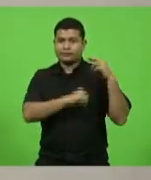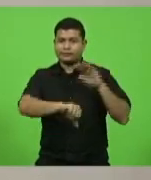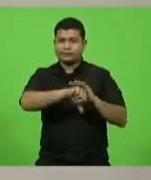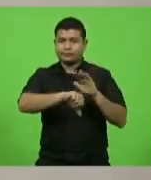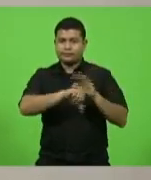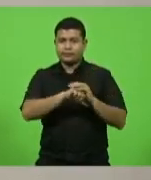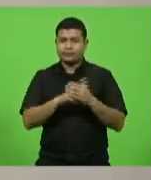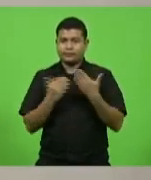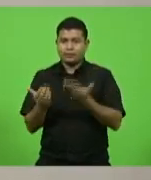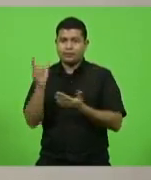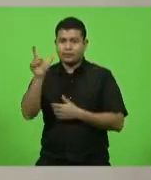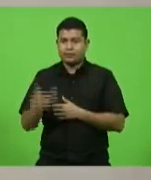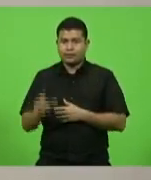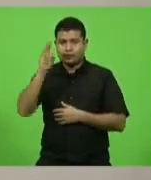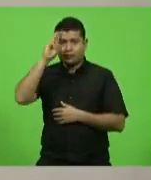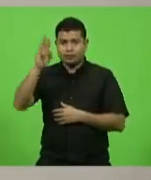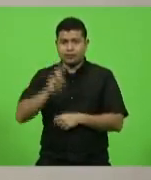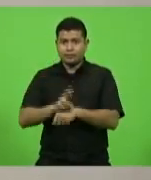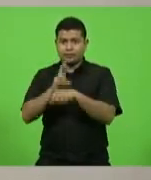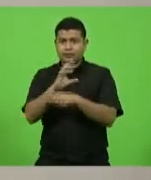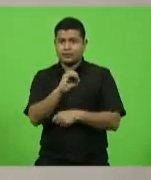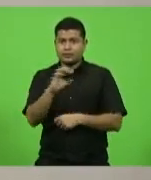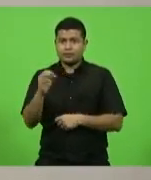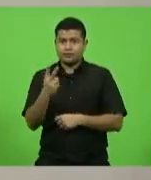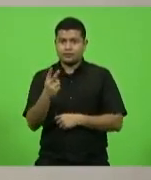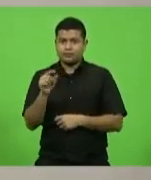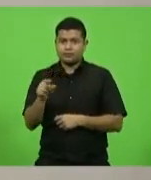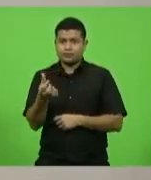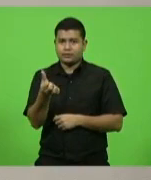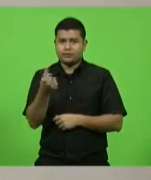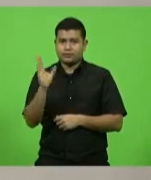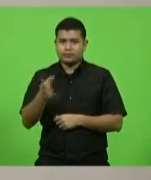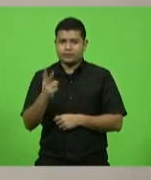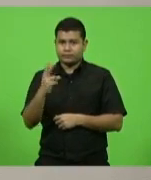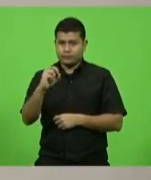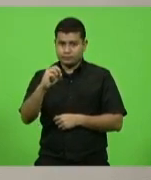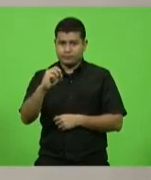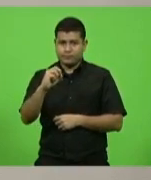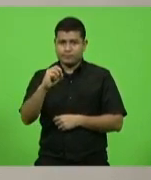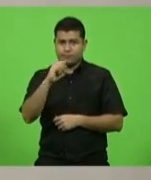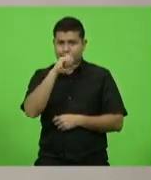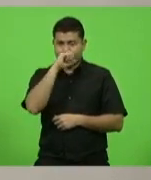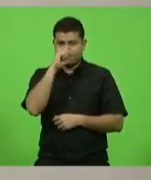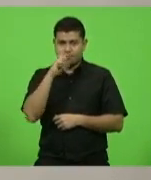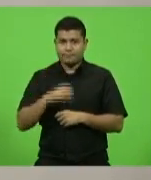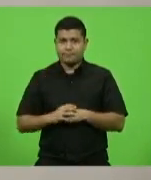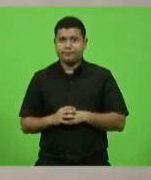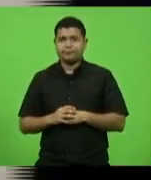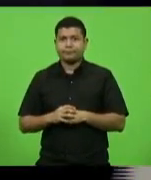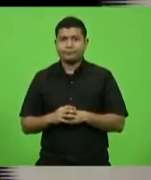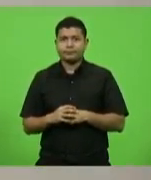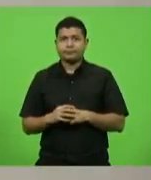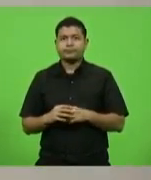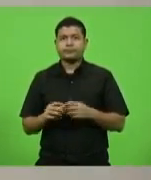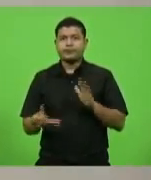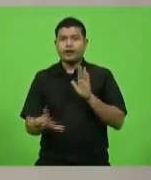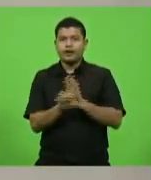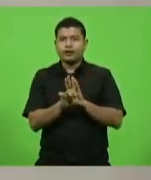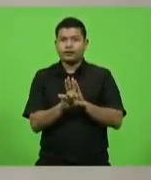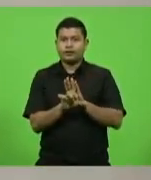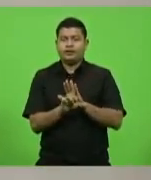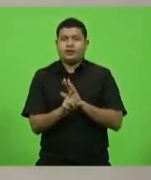da Silva, representação número 002.6, de 2020, considerando o disposto na Lei Federal